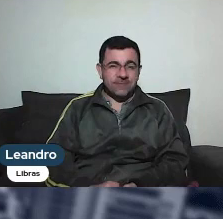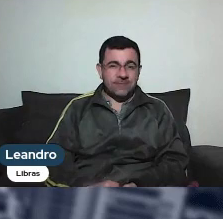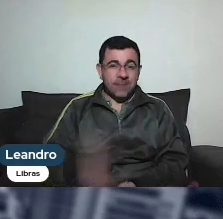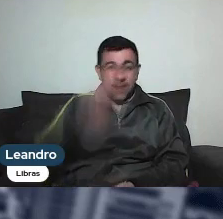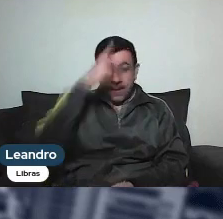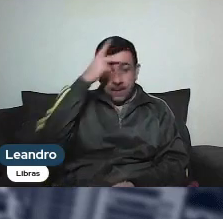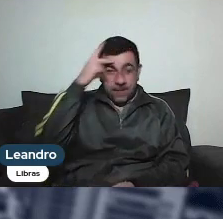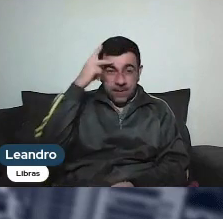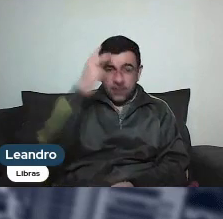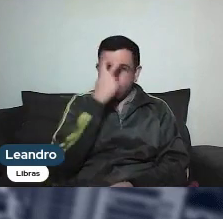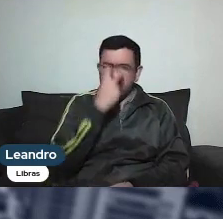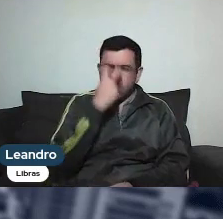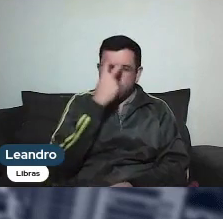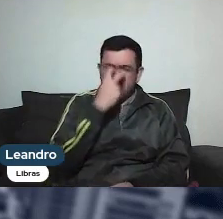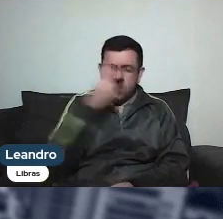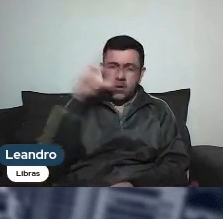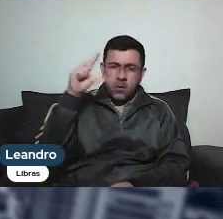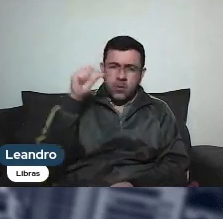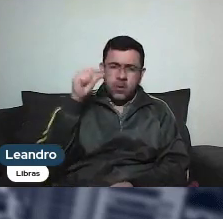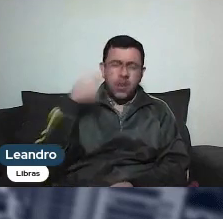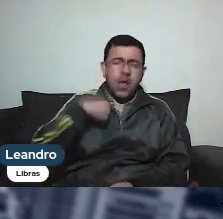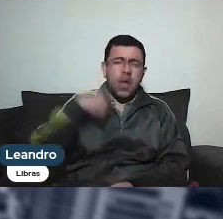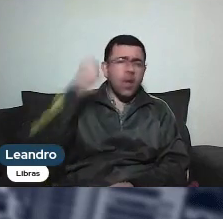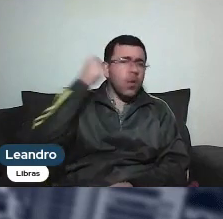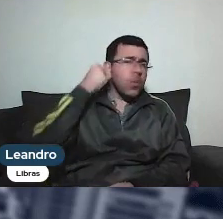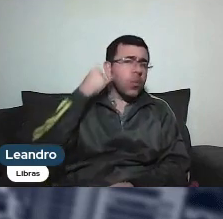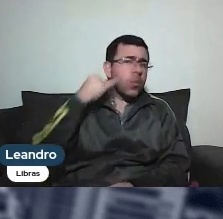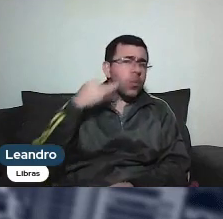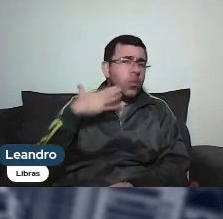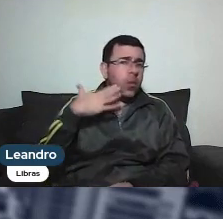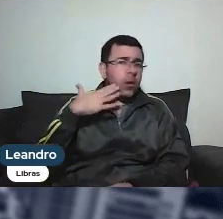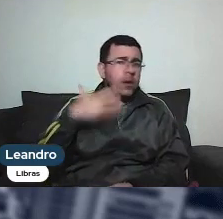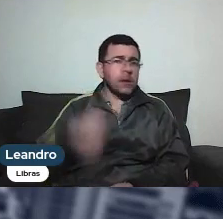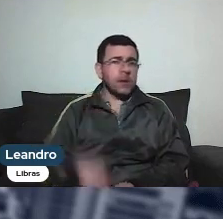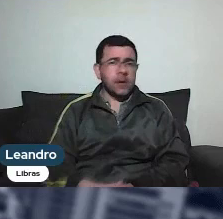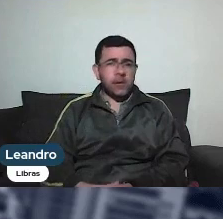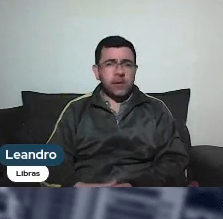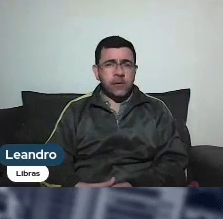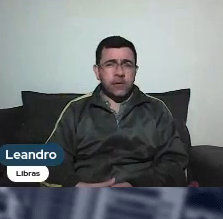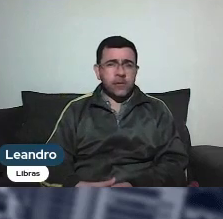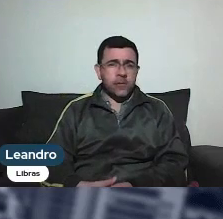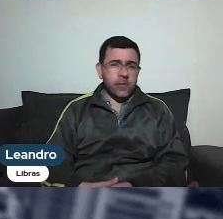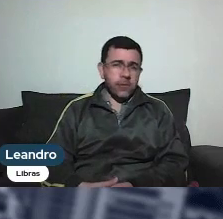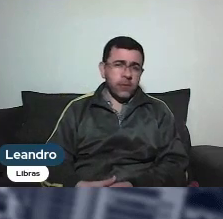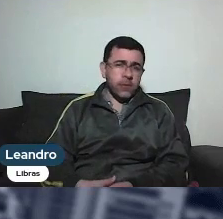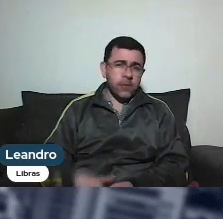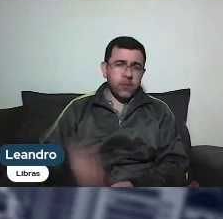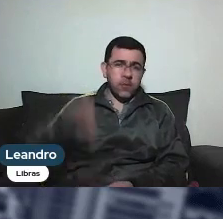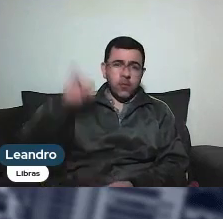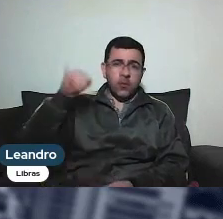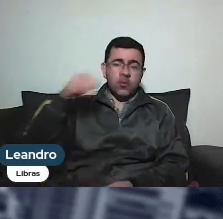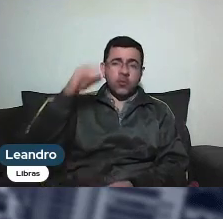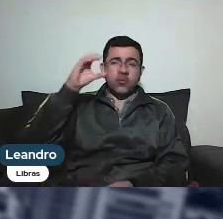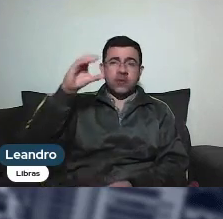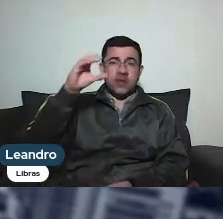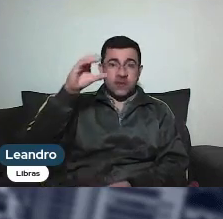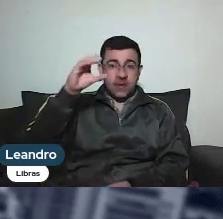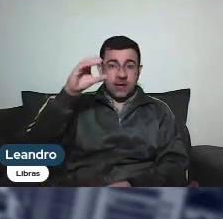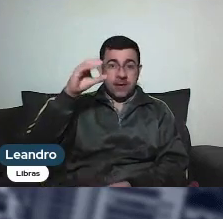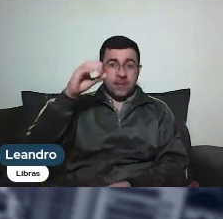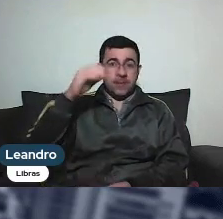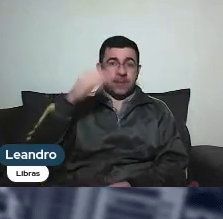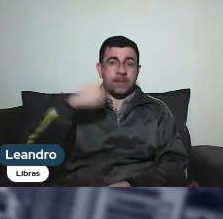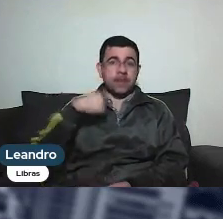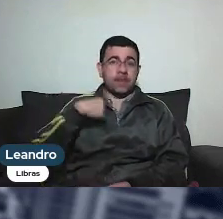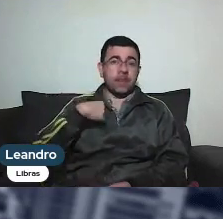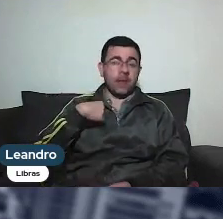reduzidas, eu vou fazer a minha audiodescrição. Então, eu sou o José Carlos, JC, eu estou como